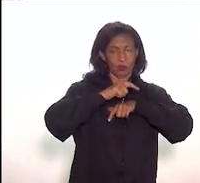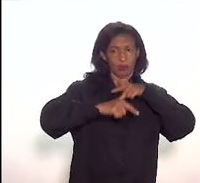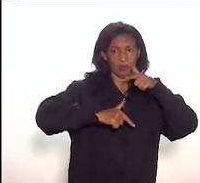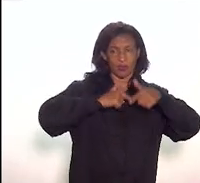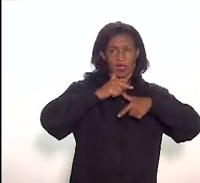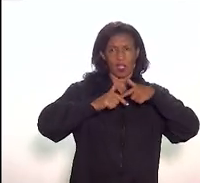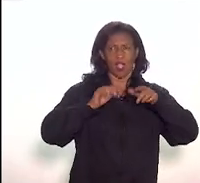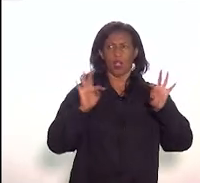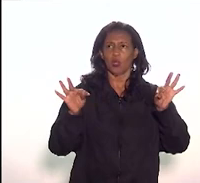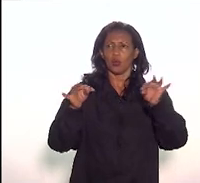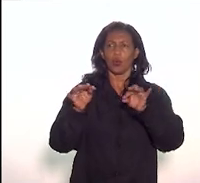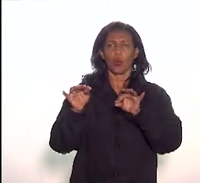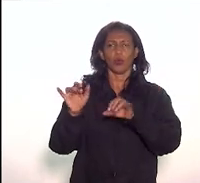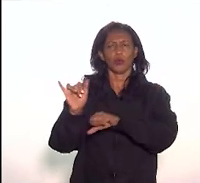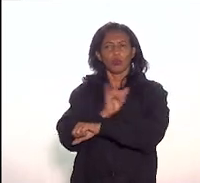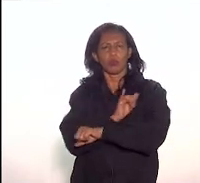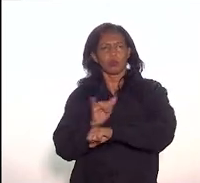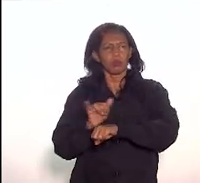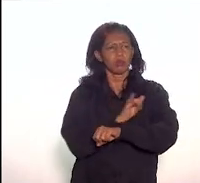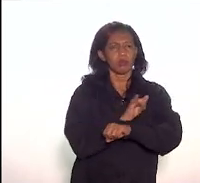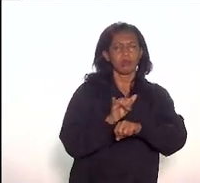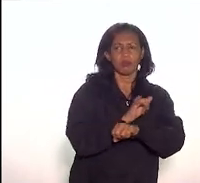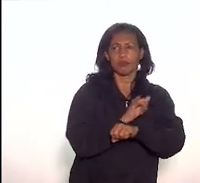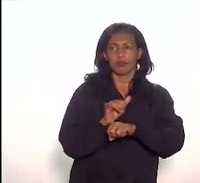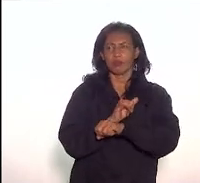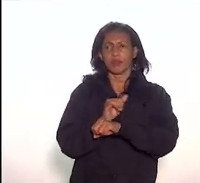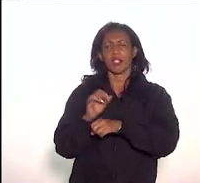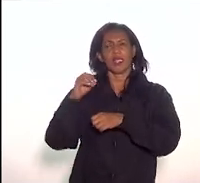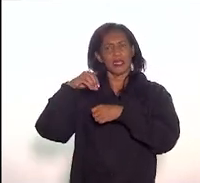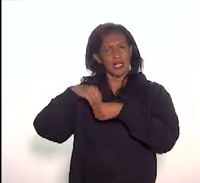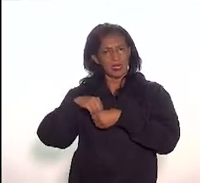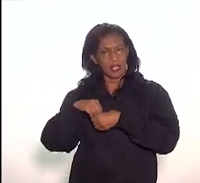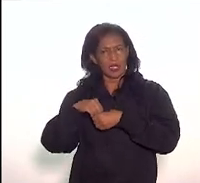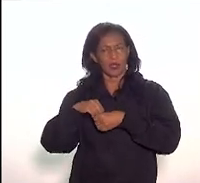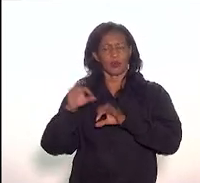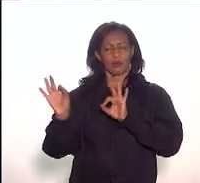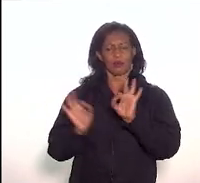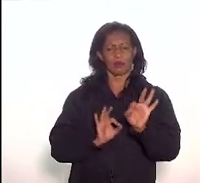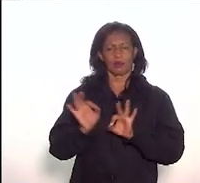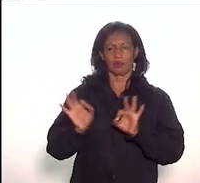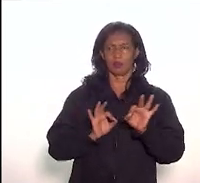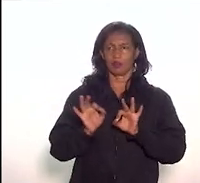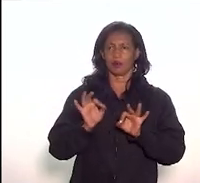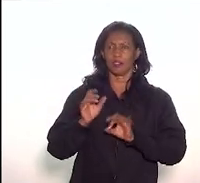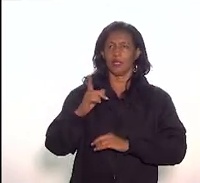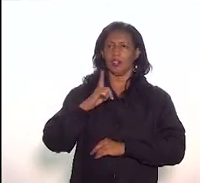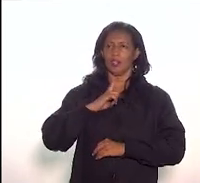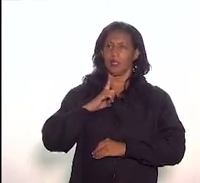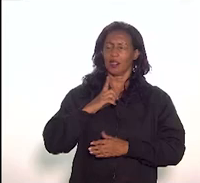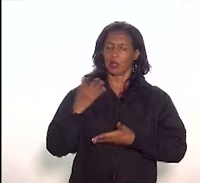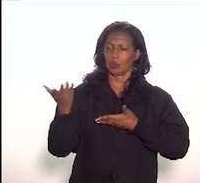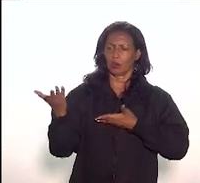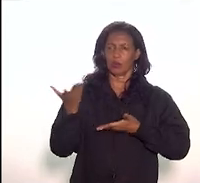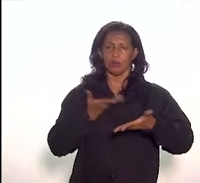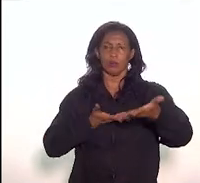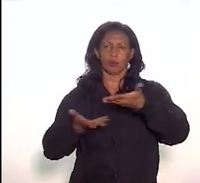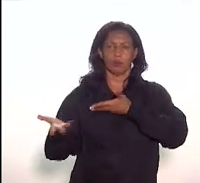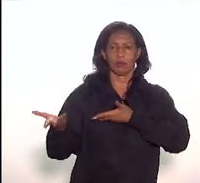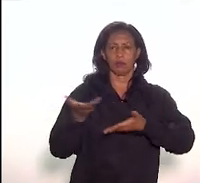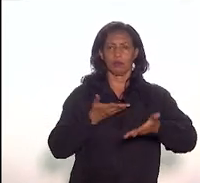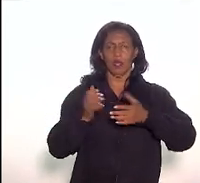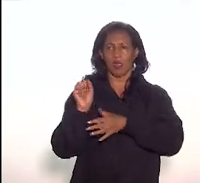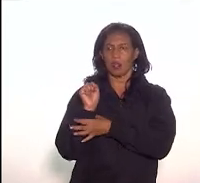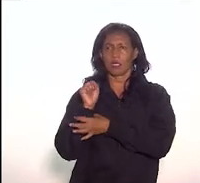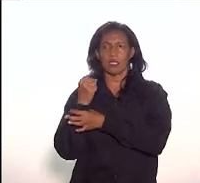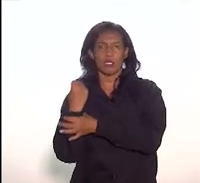elabore e implemente um plano museológico que está previsto no projeto, contendo um diagnóstico participativo, como o sistema de